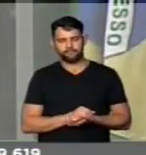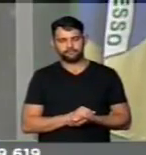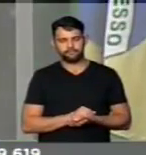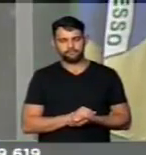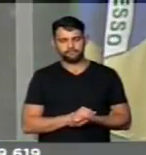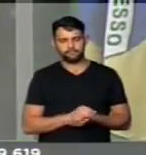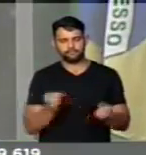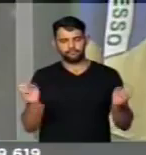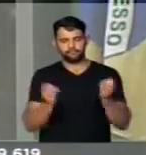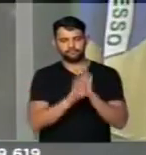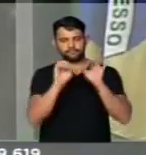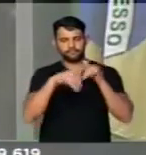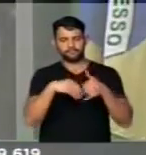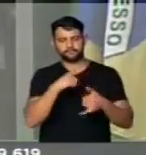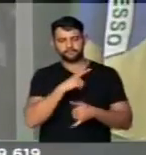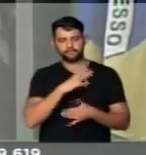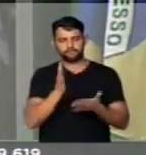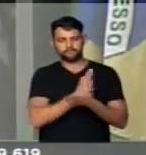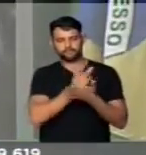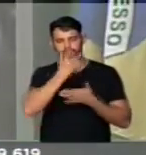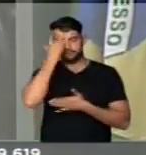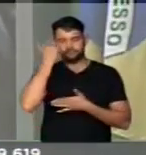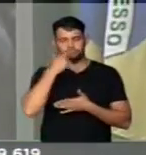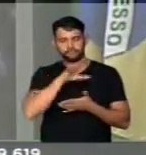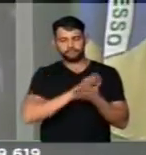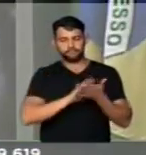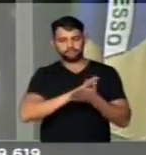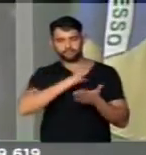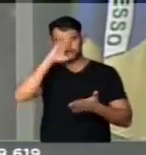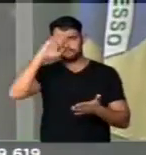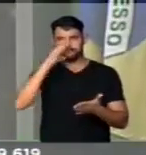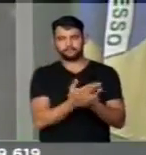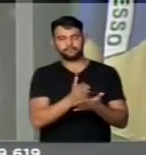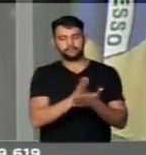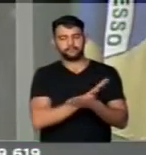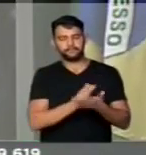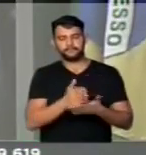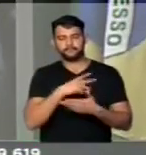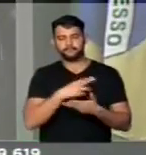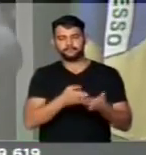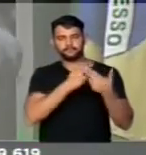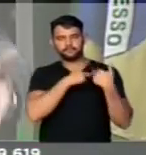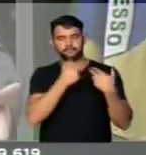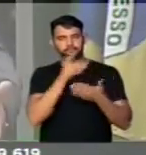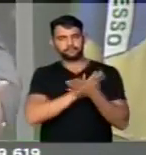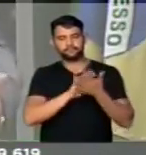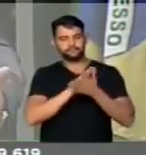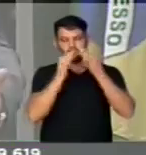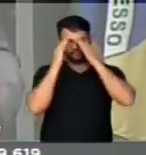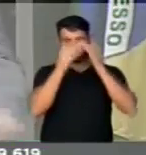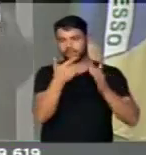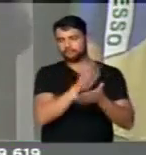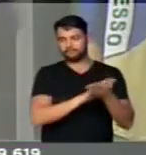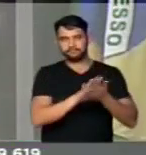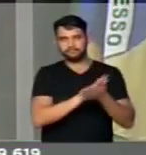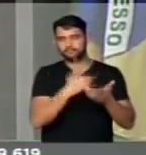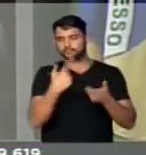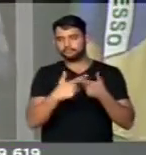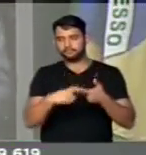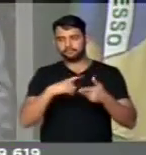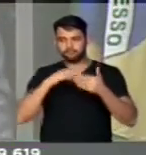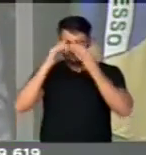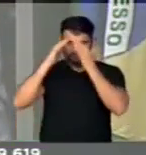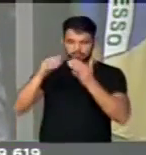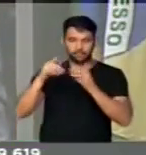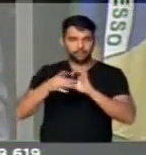Eu concluo, tínhamos alguém que não tem credibilidade, não tem respaldo e não merece o respeito, porque não se deu